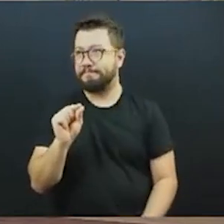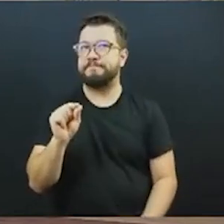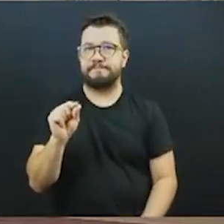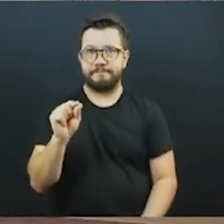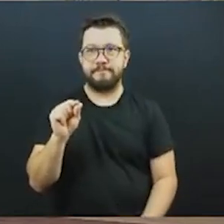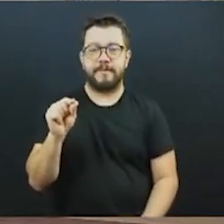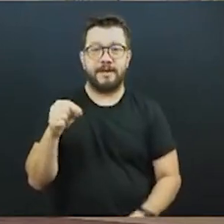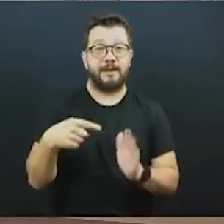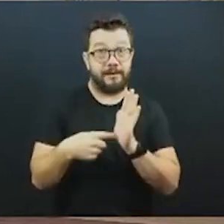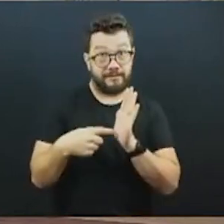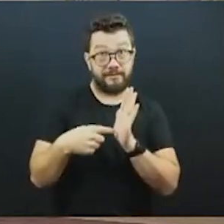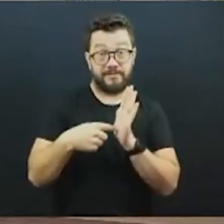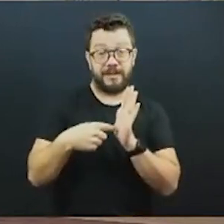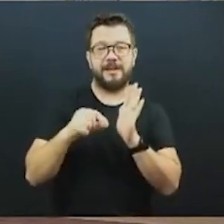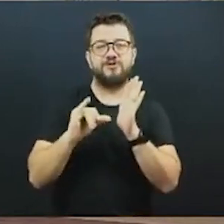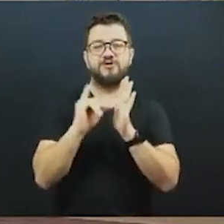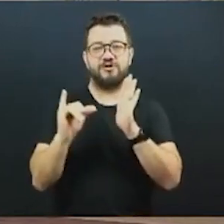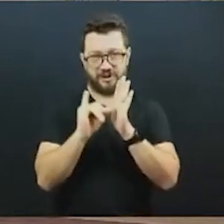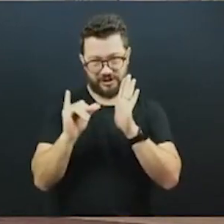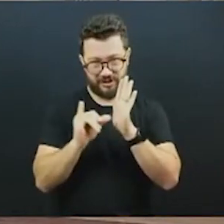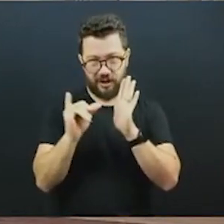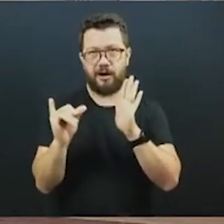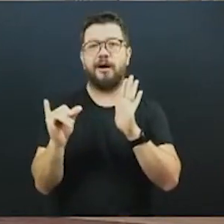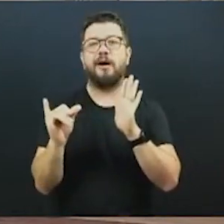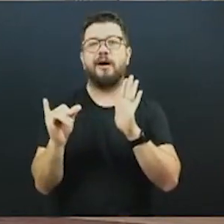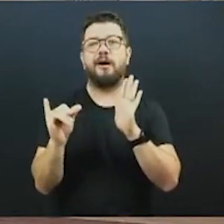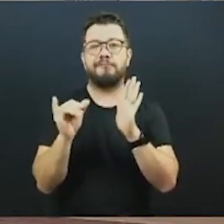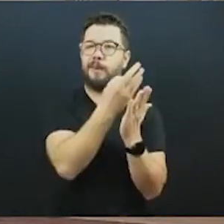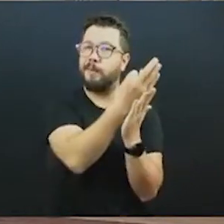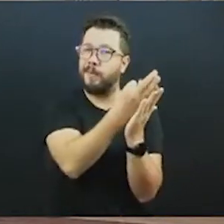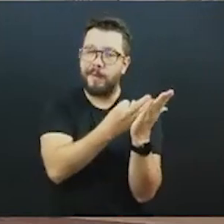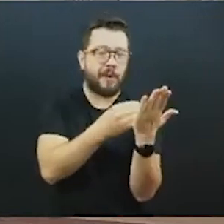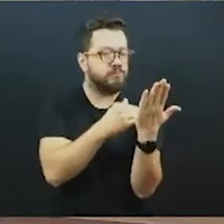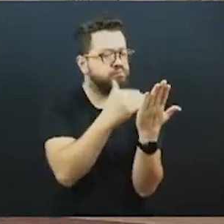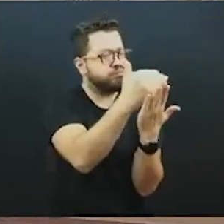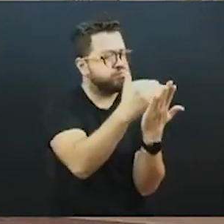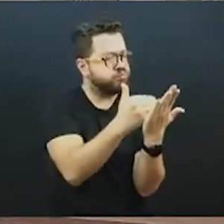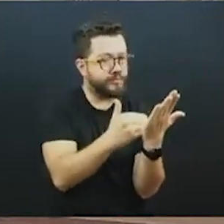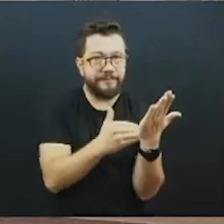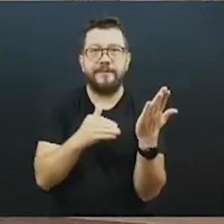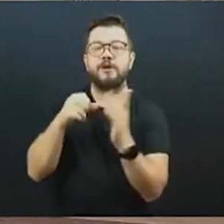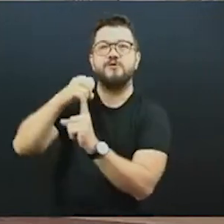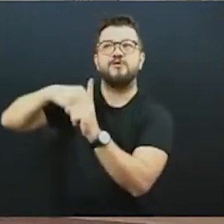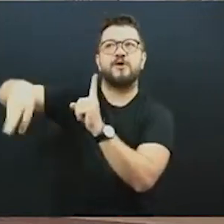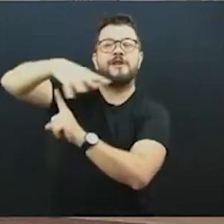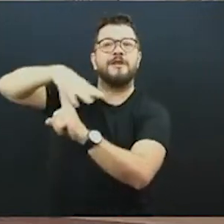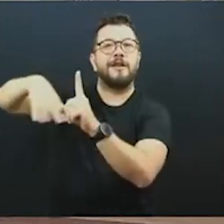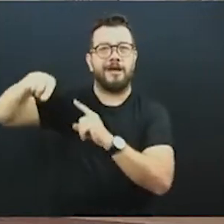por um novo edital cuja participação da sociedade vai ser apenas e tão somente